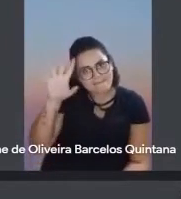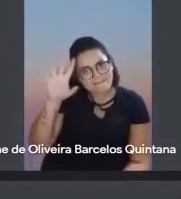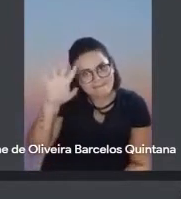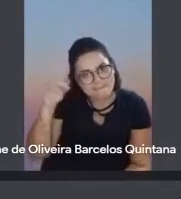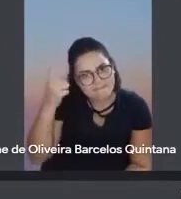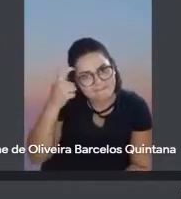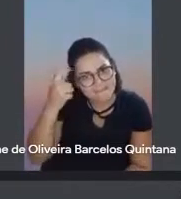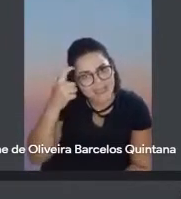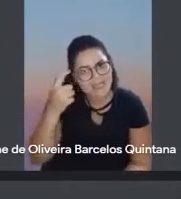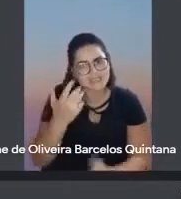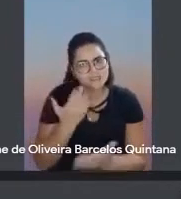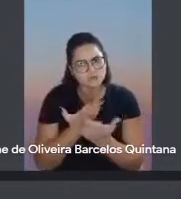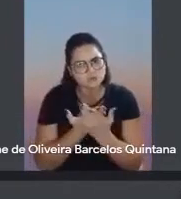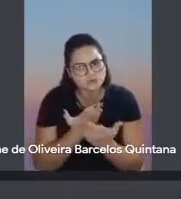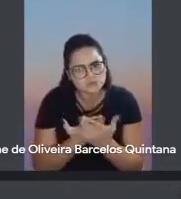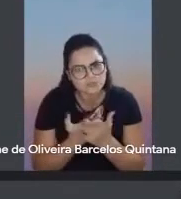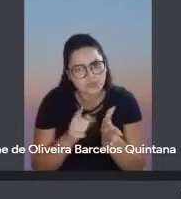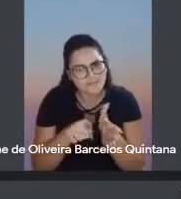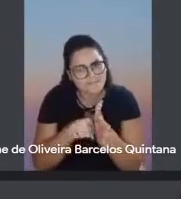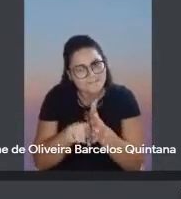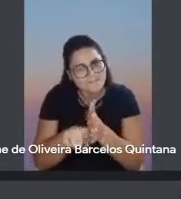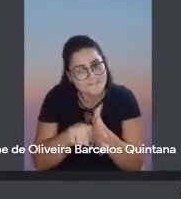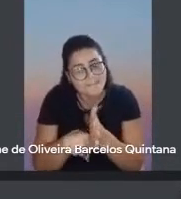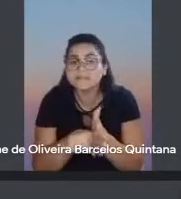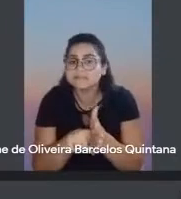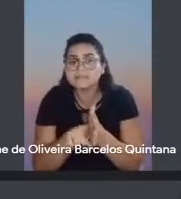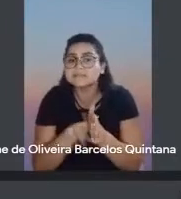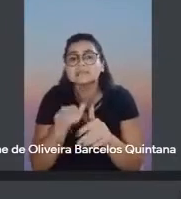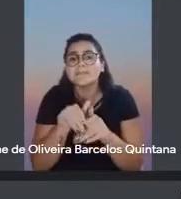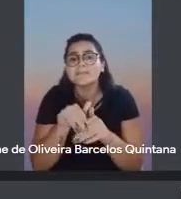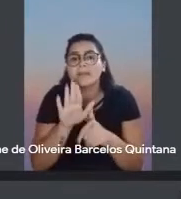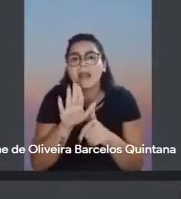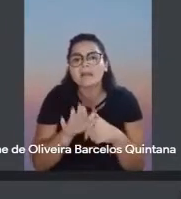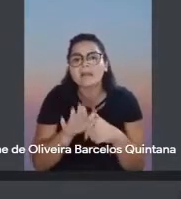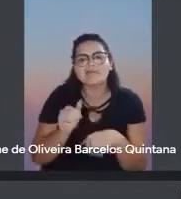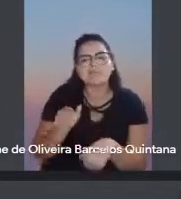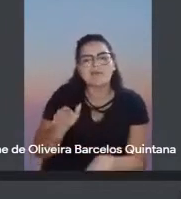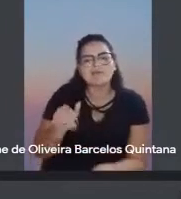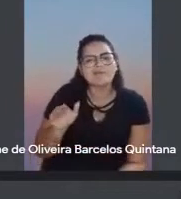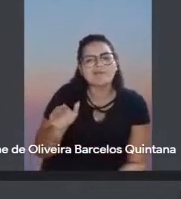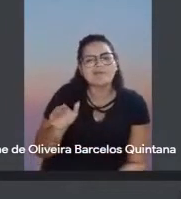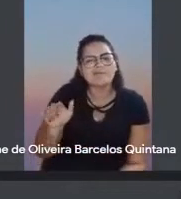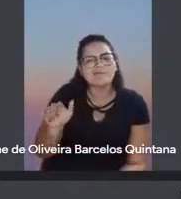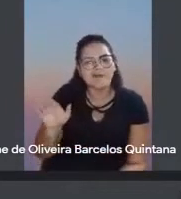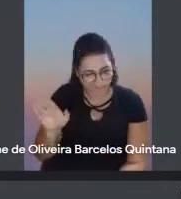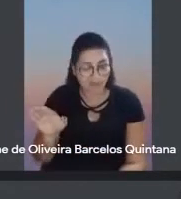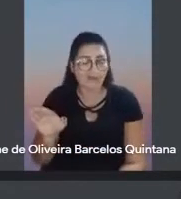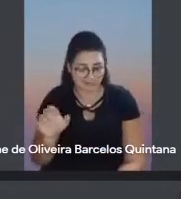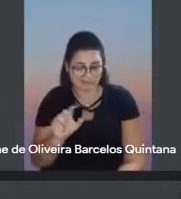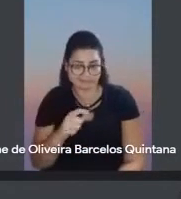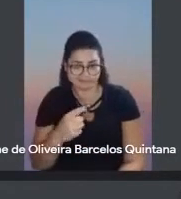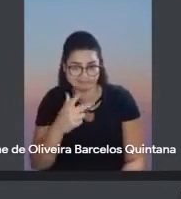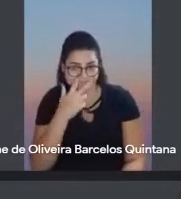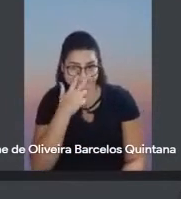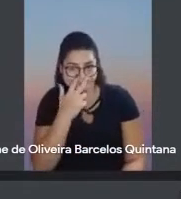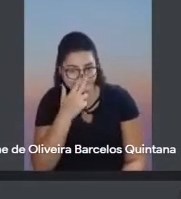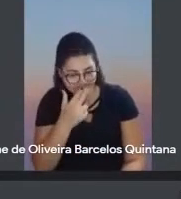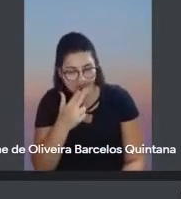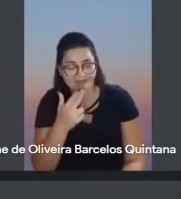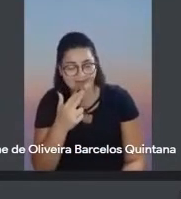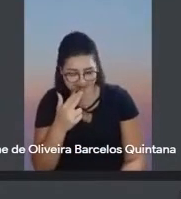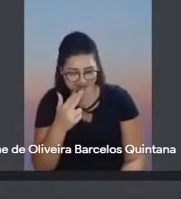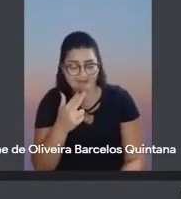pesquisa é cada vez mais enxotado pelos medíocres que passam por nós,